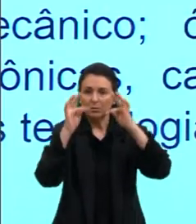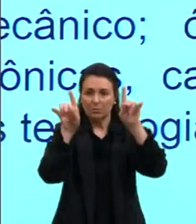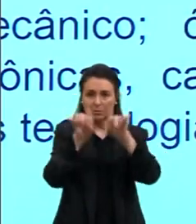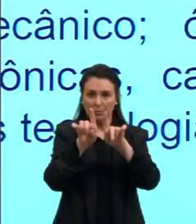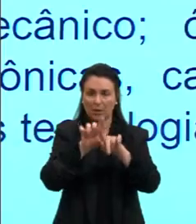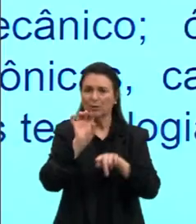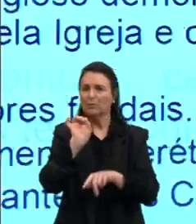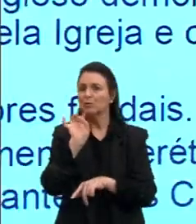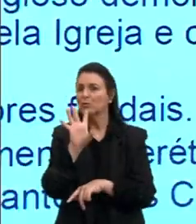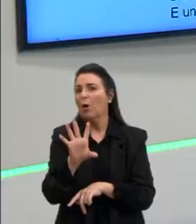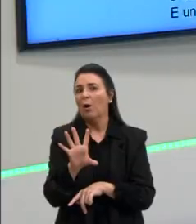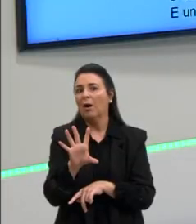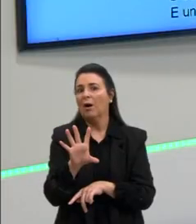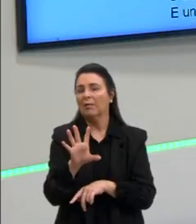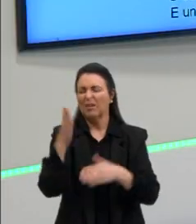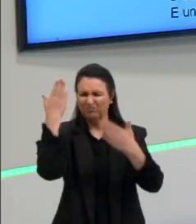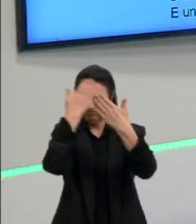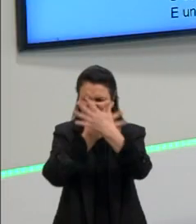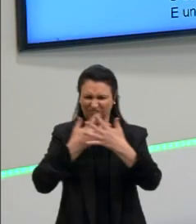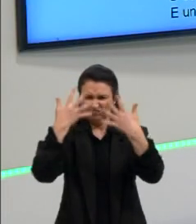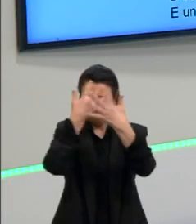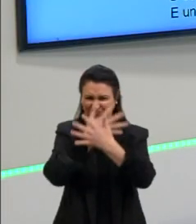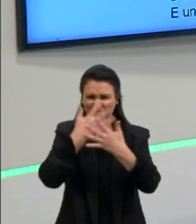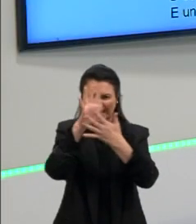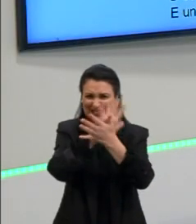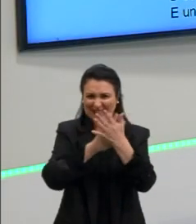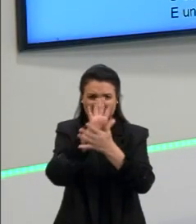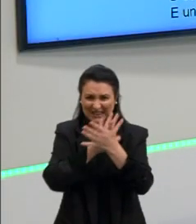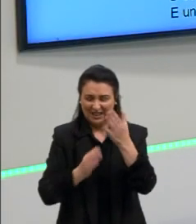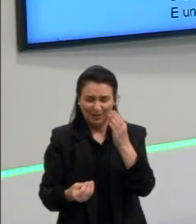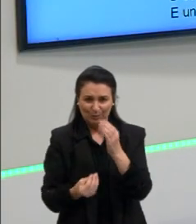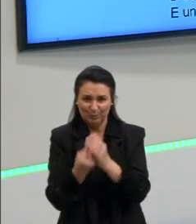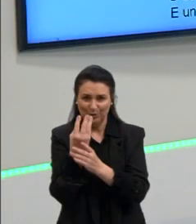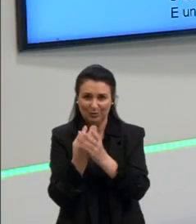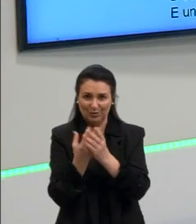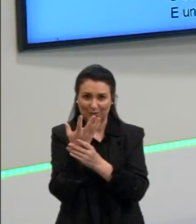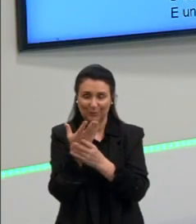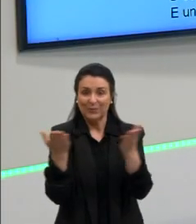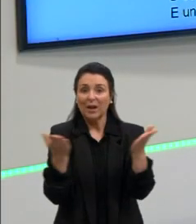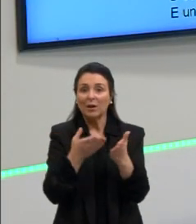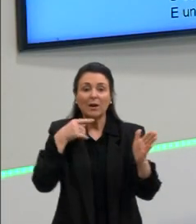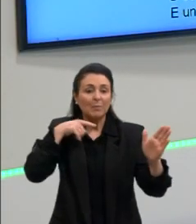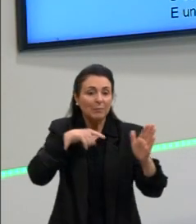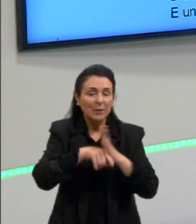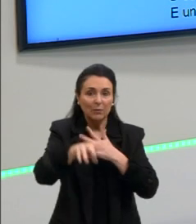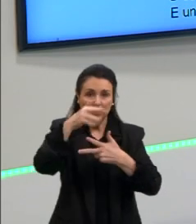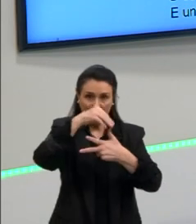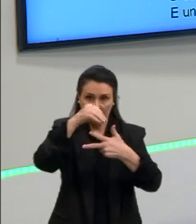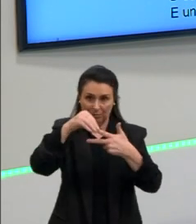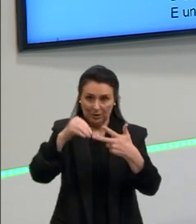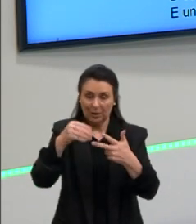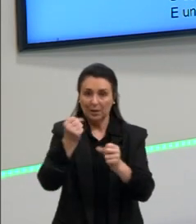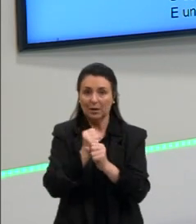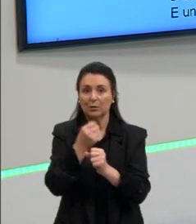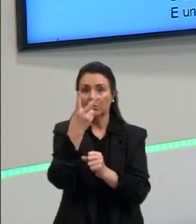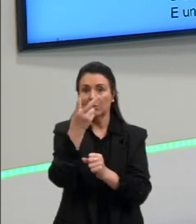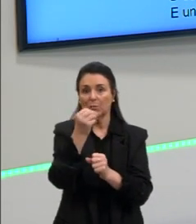uma idade das trevas. E aqui a gente parte, então, para a nossa questão do Enem de 2021